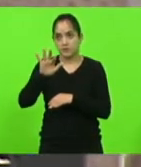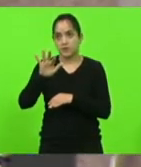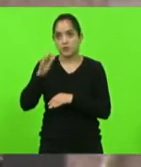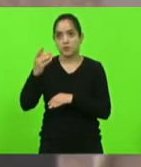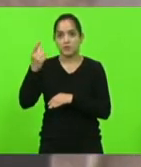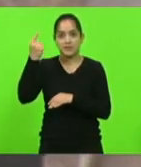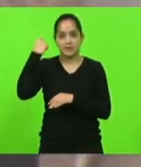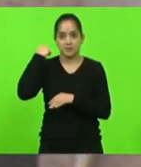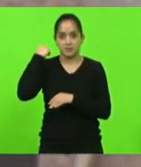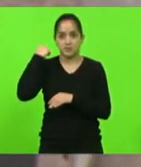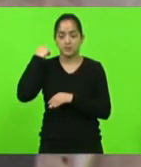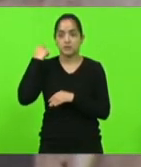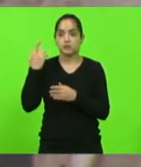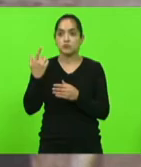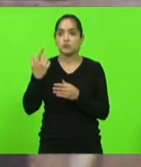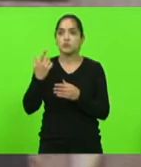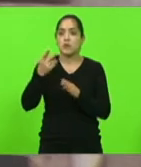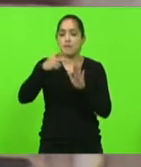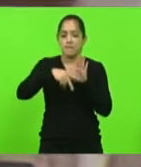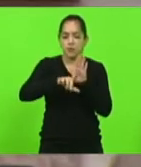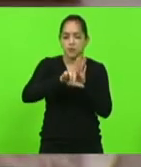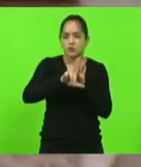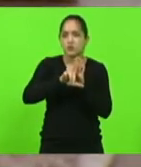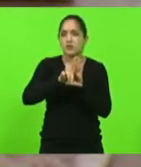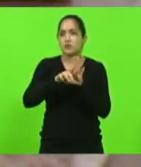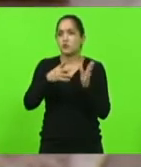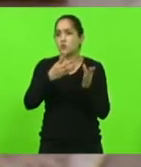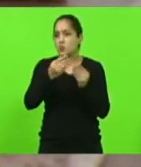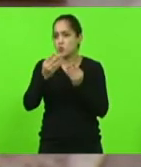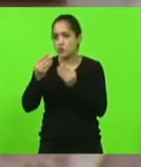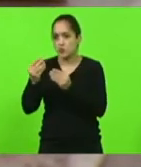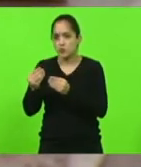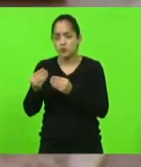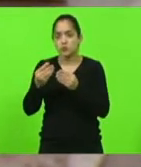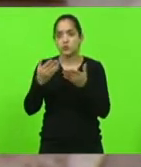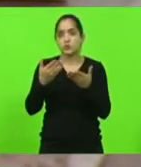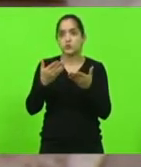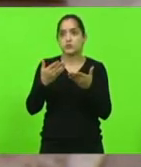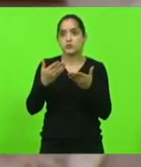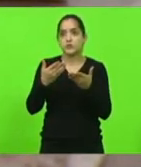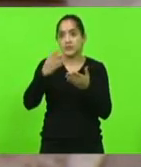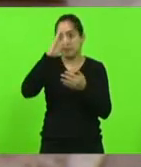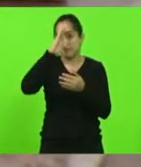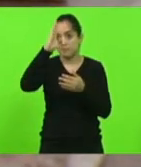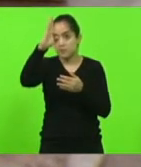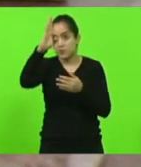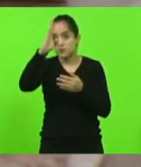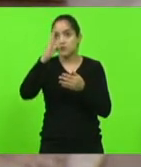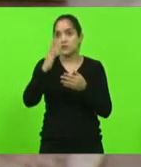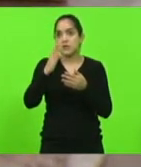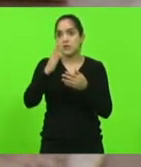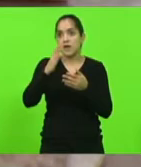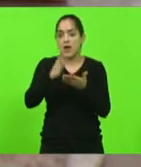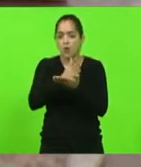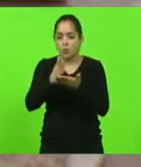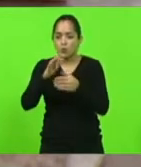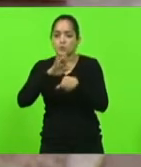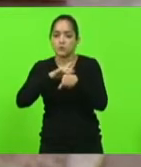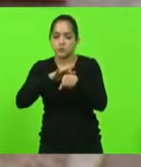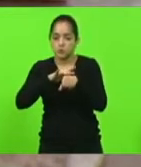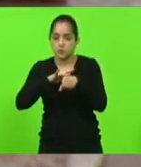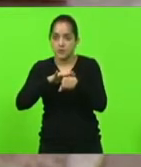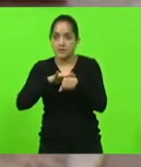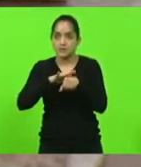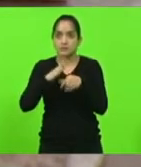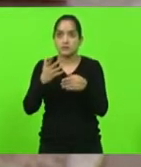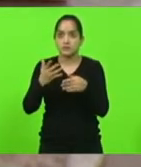muitos projetos entravam na comissão de seguridade social e família querendo priorizar determinadas doenças chegou